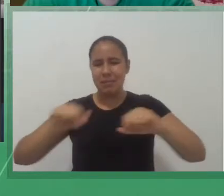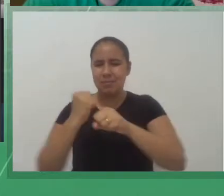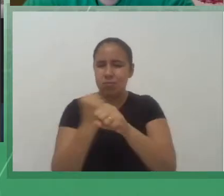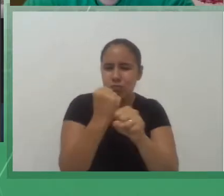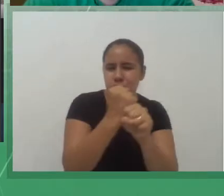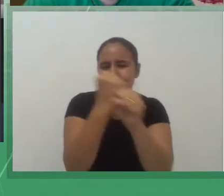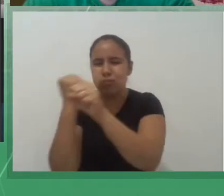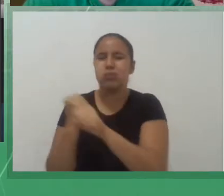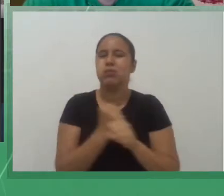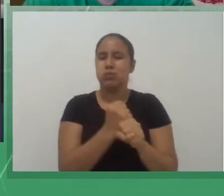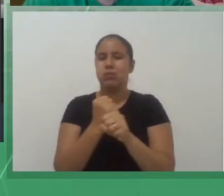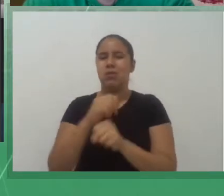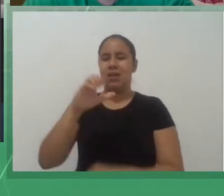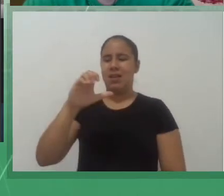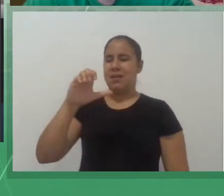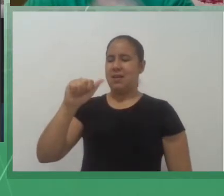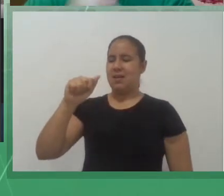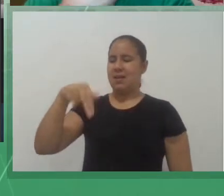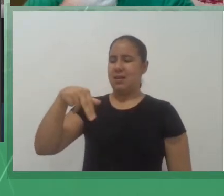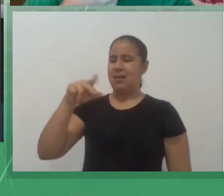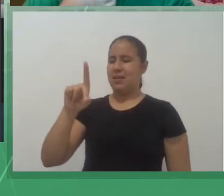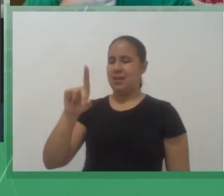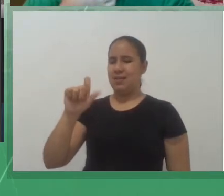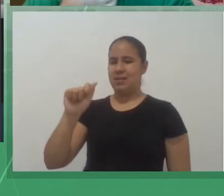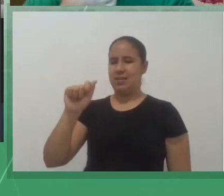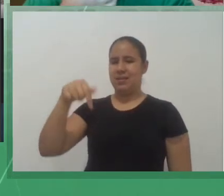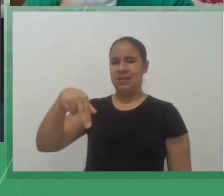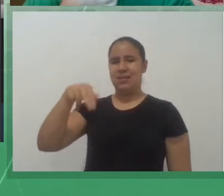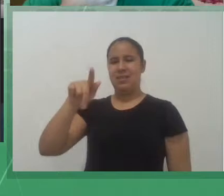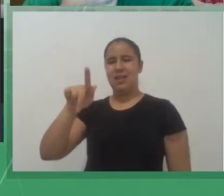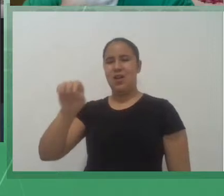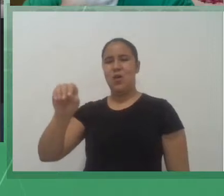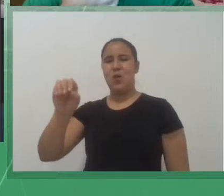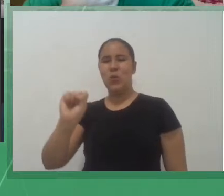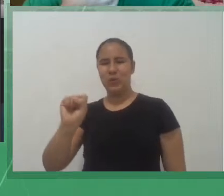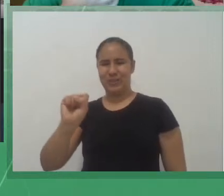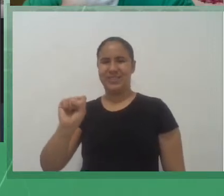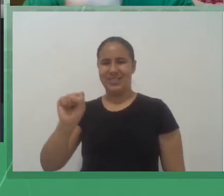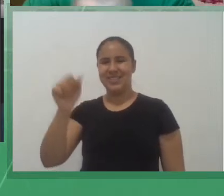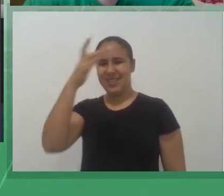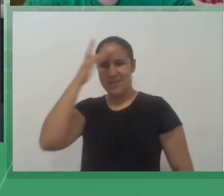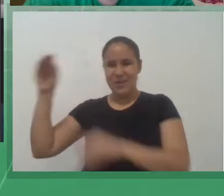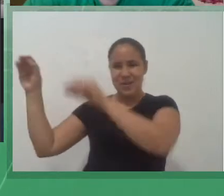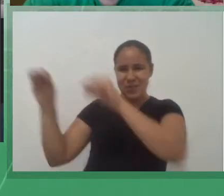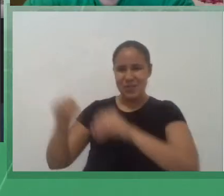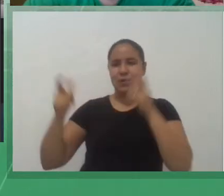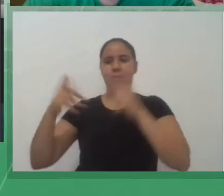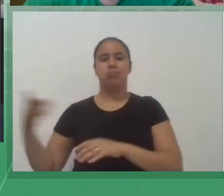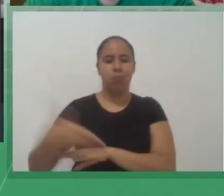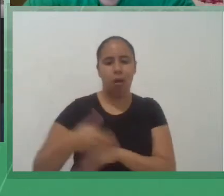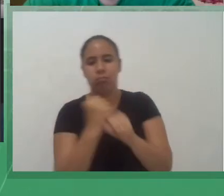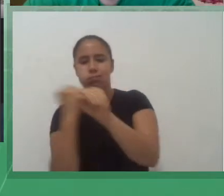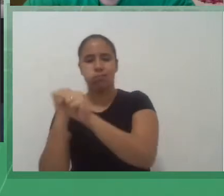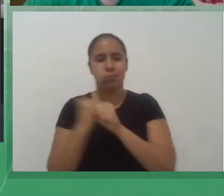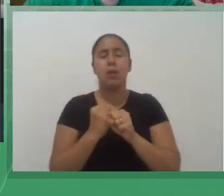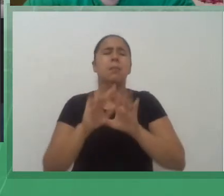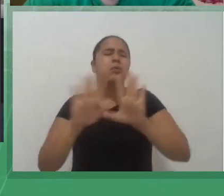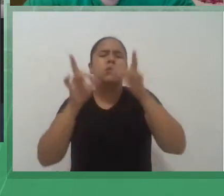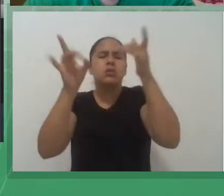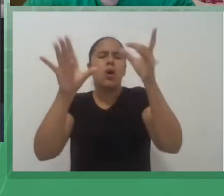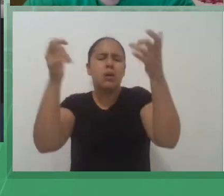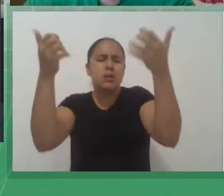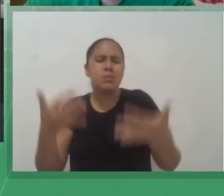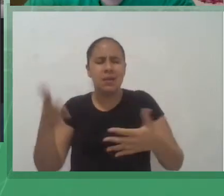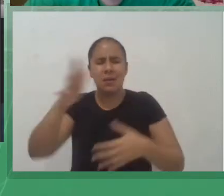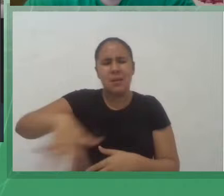pessoas ditas importantes né esse importante eu vou colocar entre aspas mas para deixar mais explicado são aquelas pessoas famosas